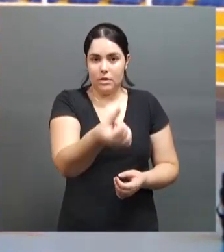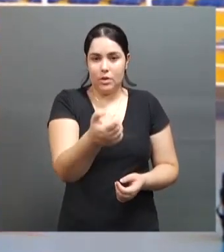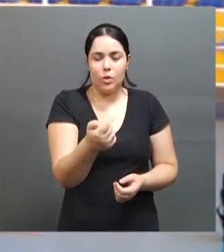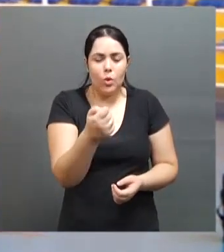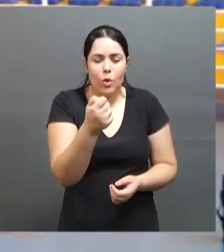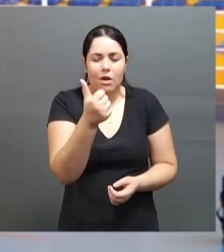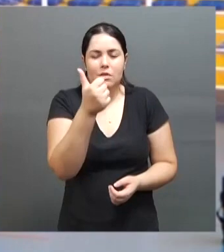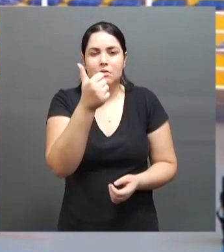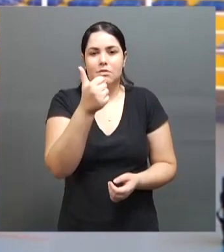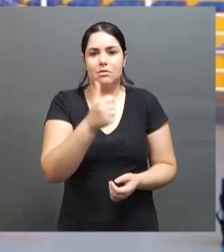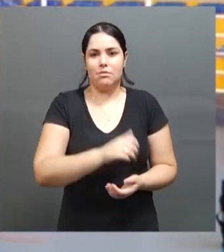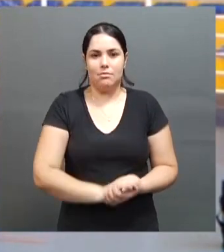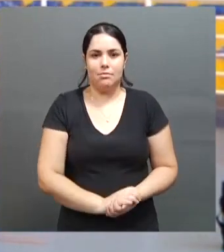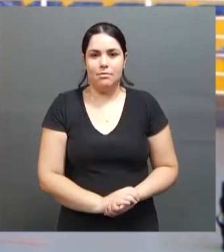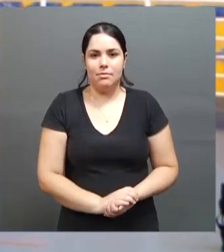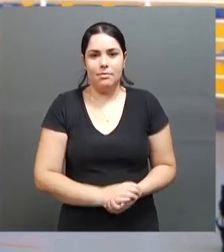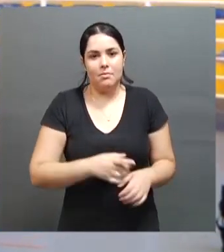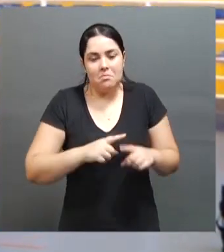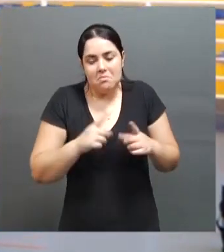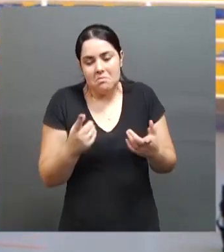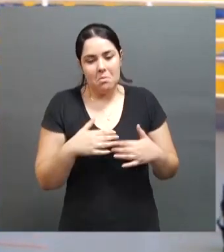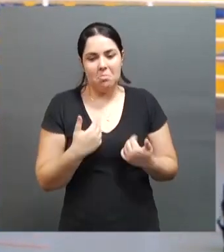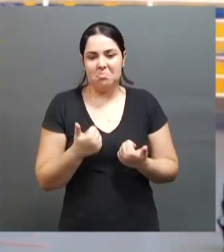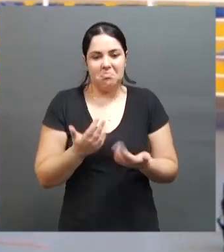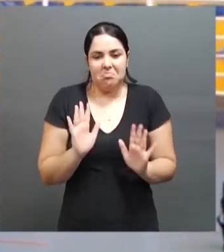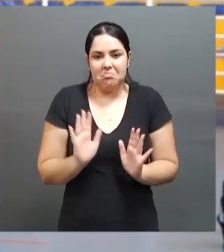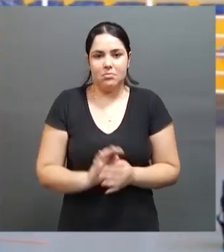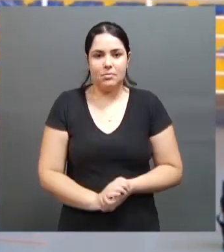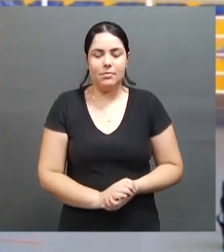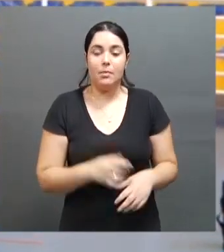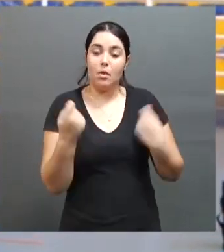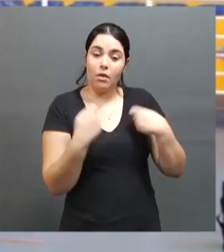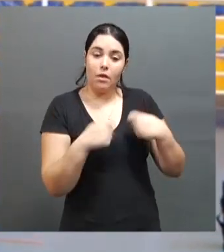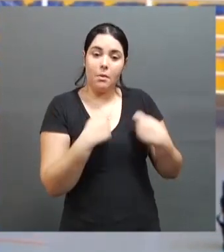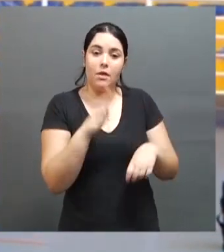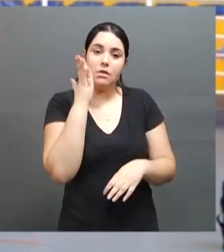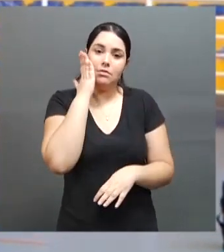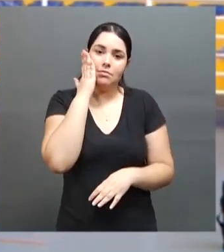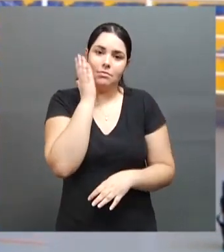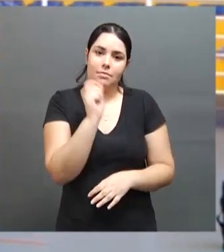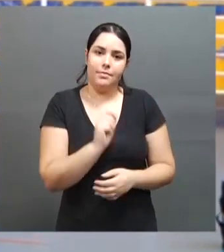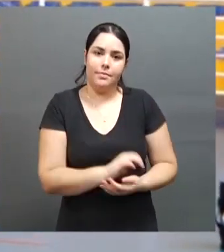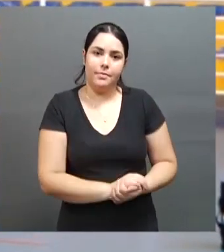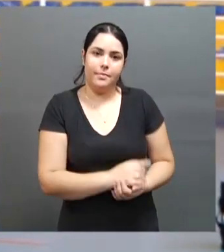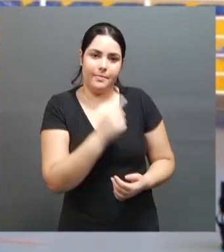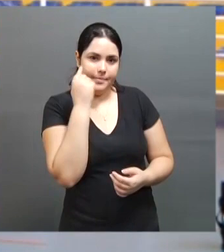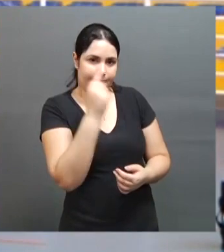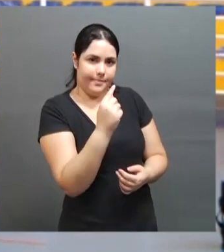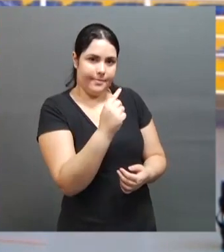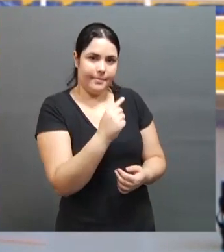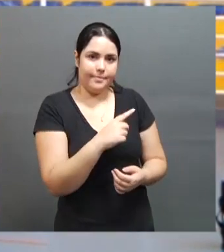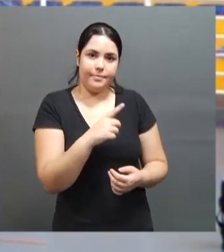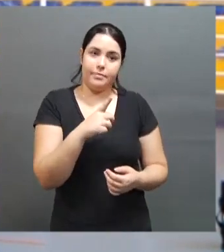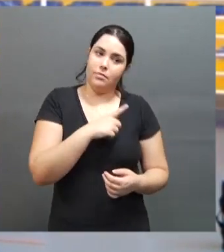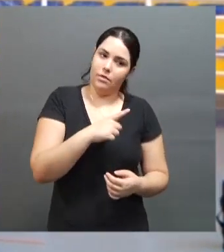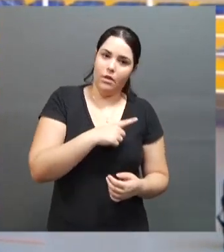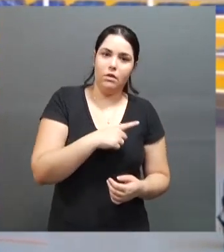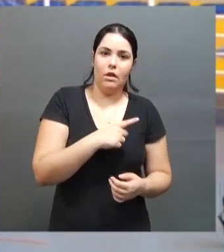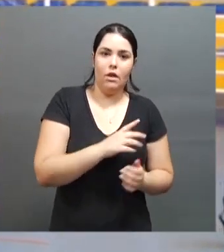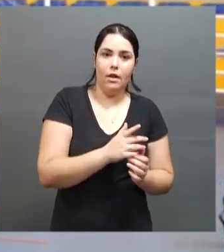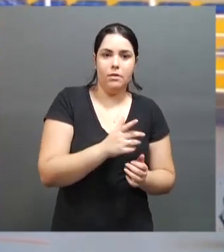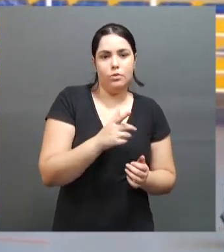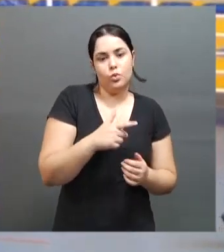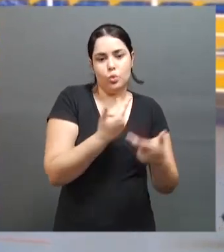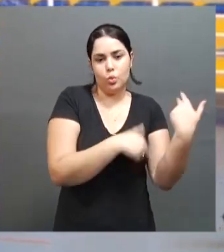Falta pouco, mas talvez não era o momento. Então a gente tem que ter essa cabeça, né? A gente vai ter vitórias e derrotas, talvez mais